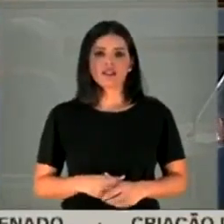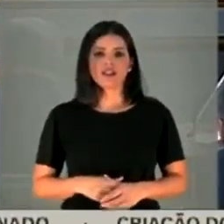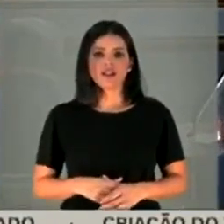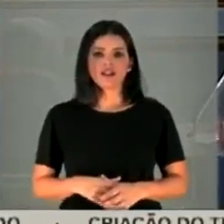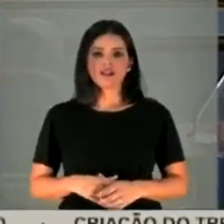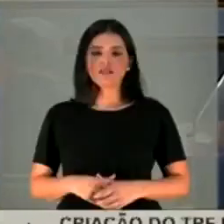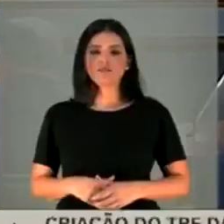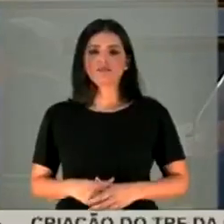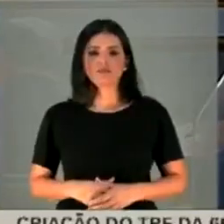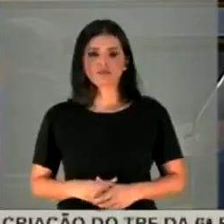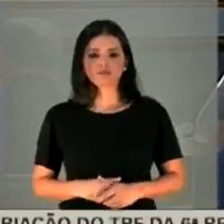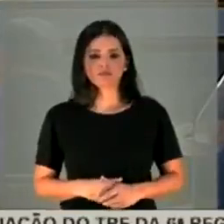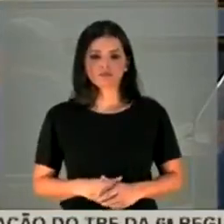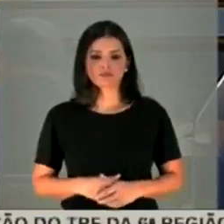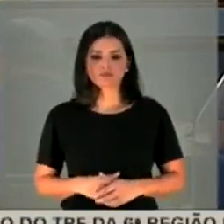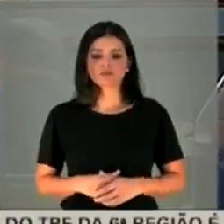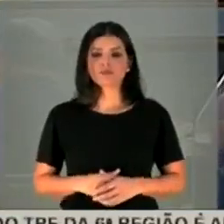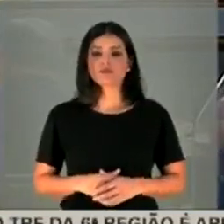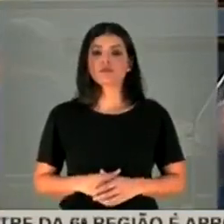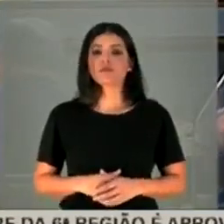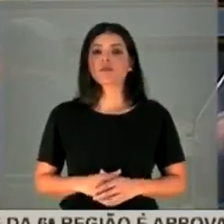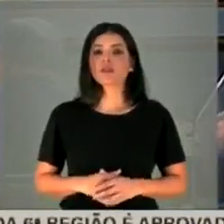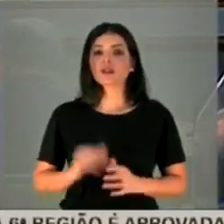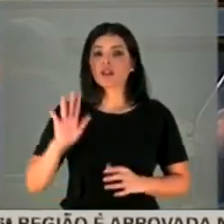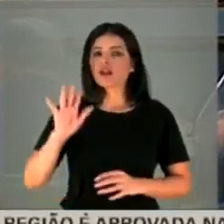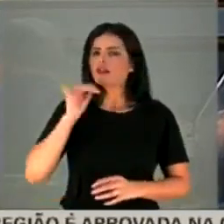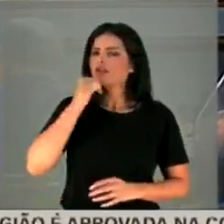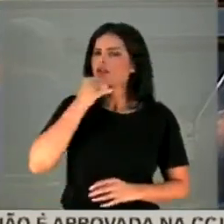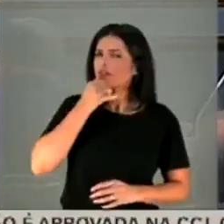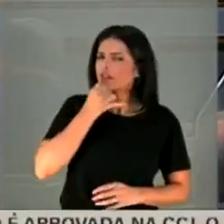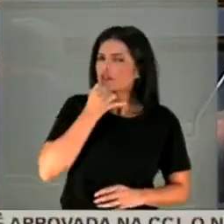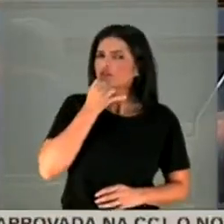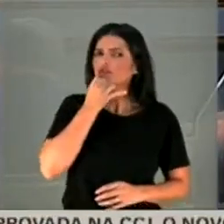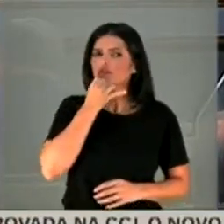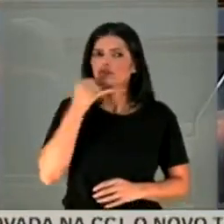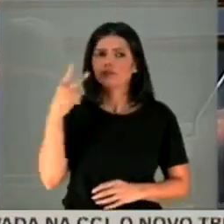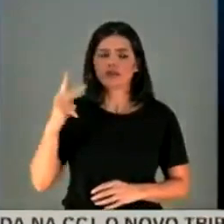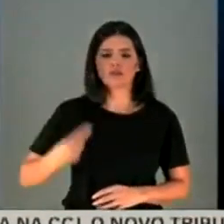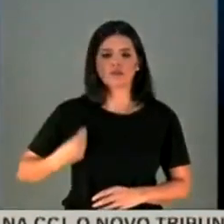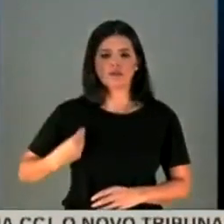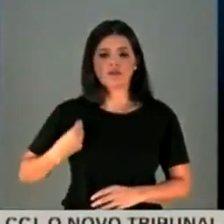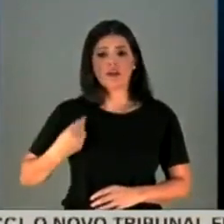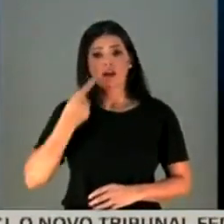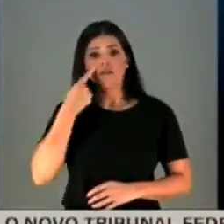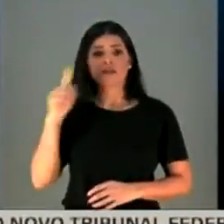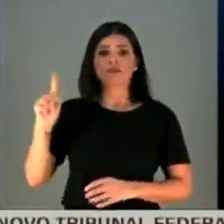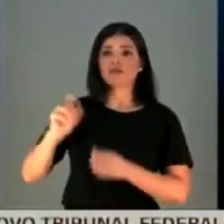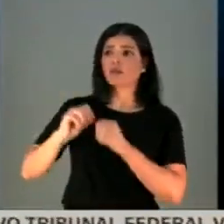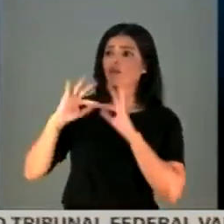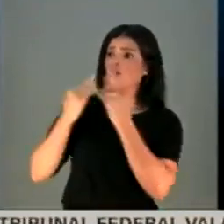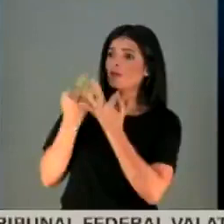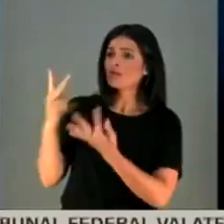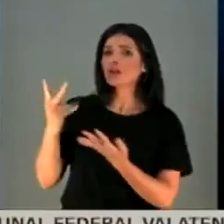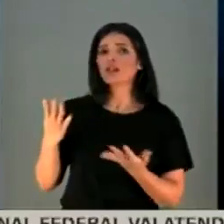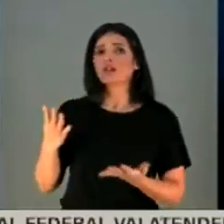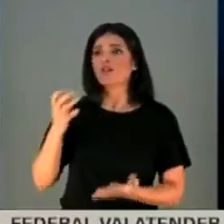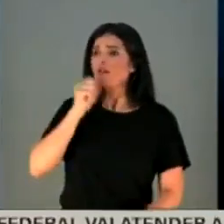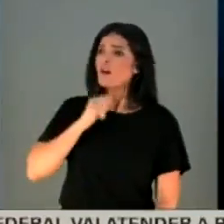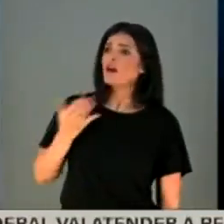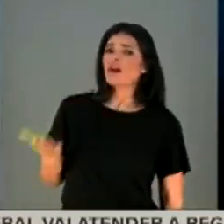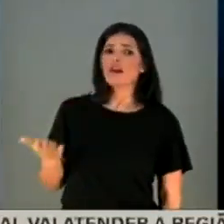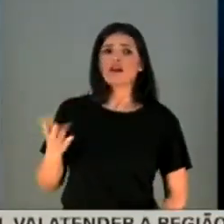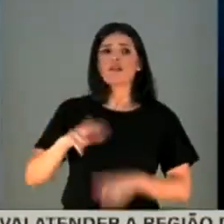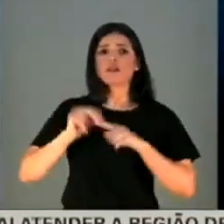Só que eu só te falo uma coisa, é muito triste isso para a sua vida. Qual que você fez com a sua família, velho? O que eu fiz com a minha família?